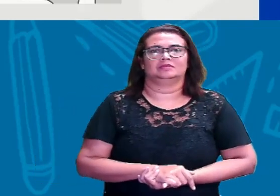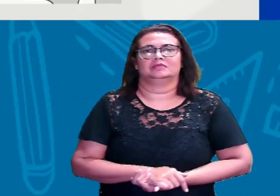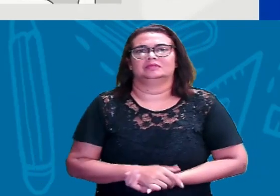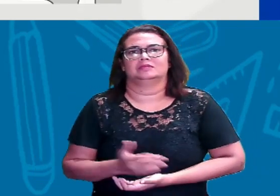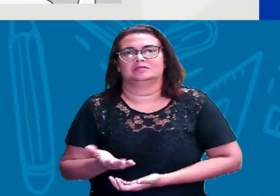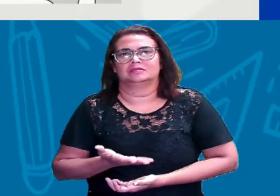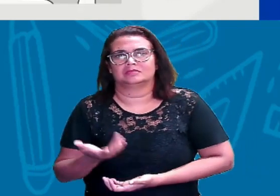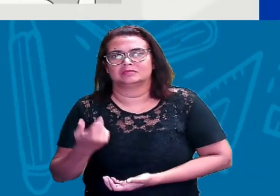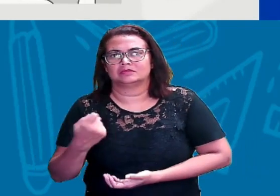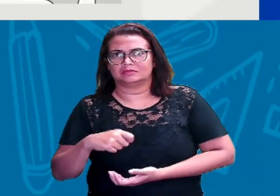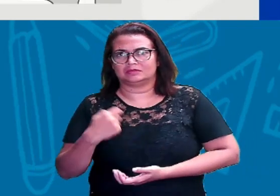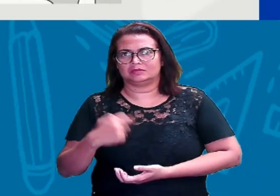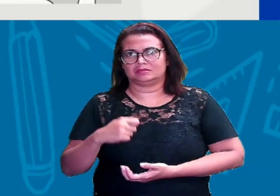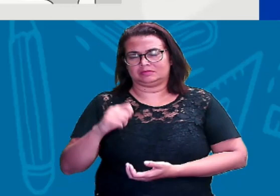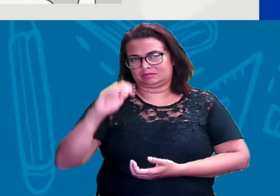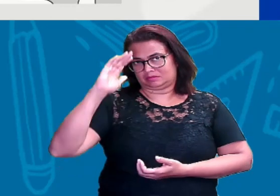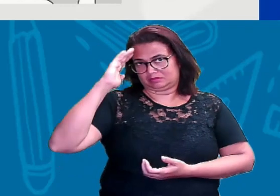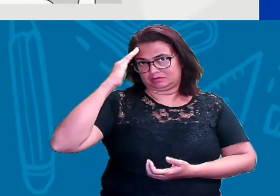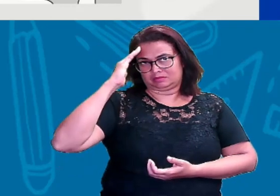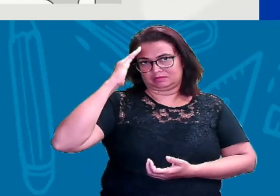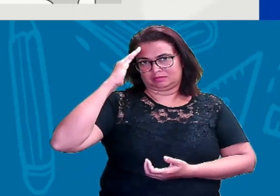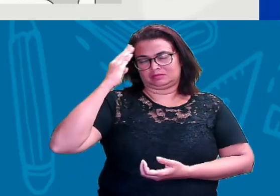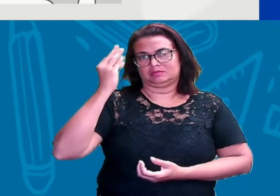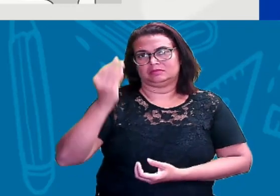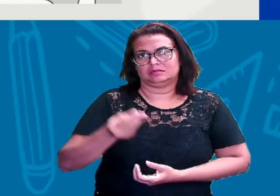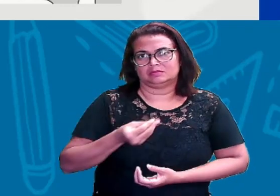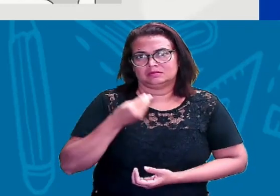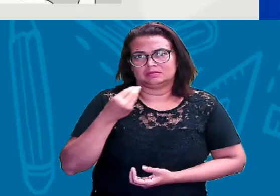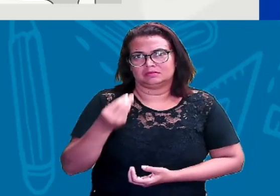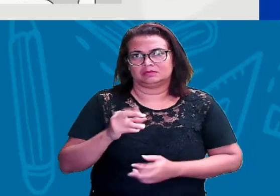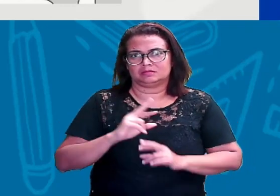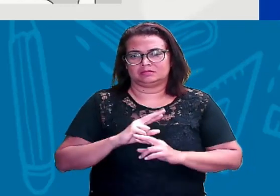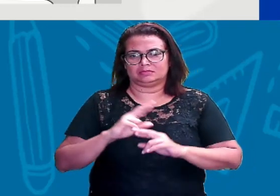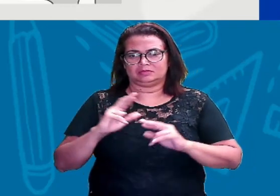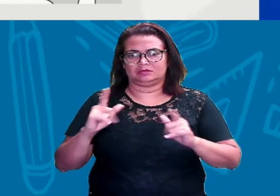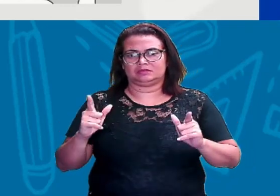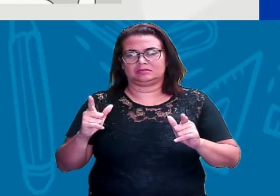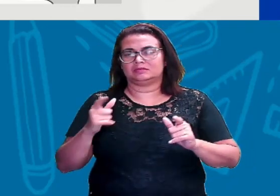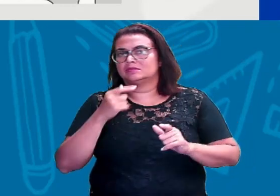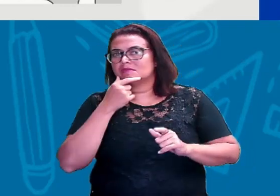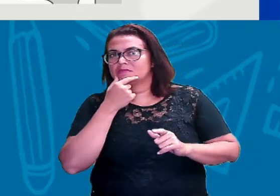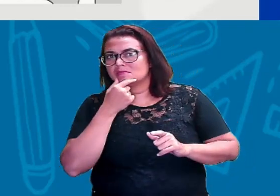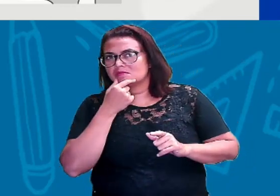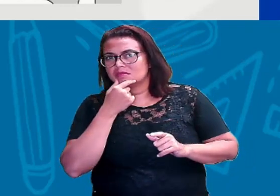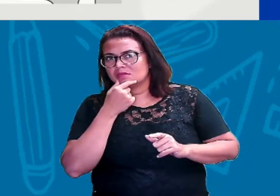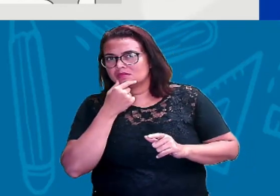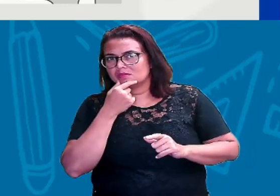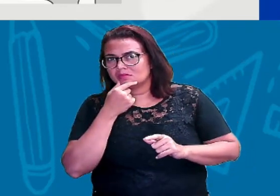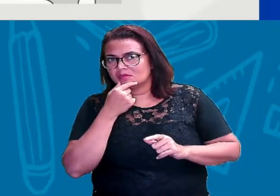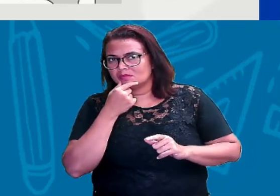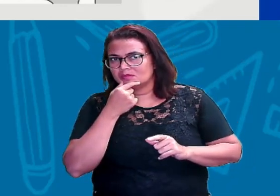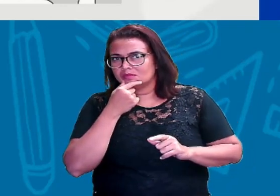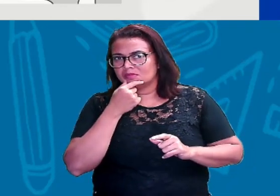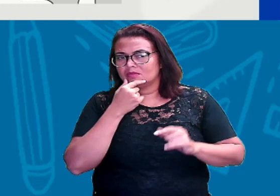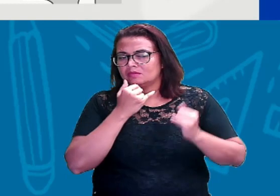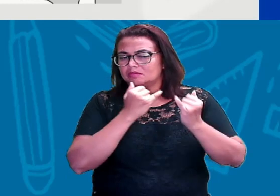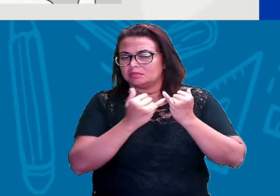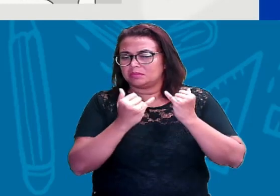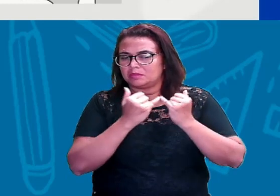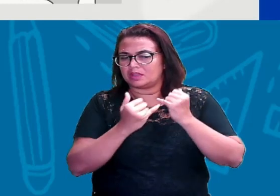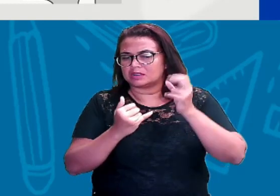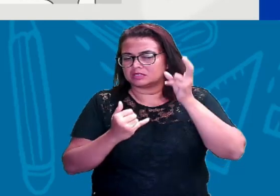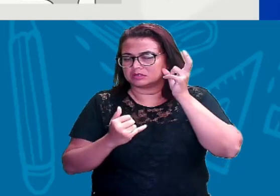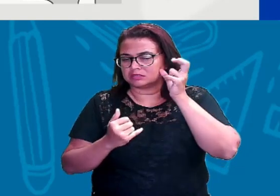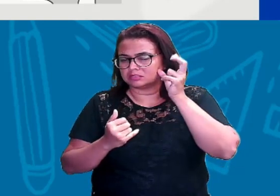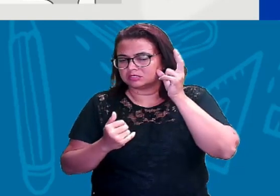precisa ficar bem ligados. como diferenciar letras em inglês que tem sons parecidos? Então,